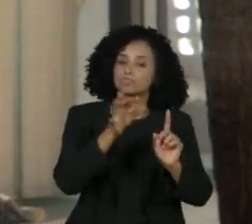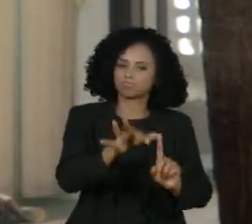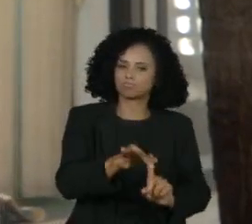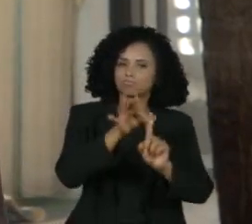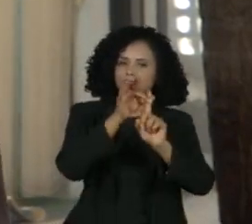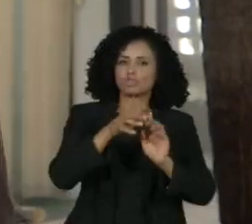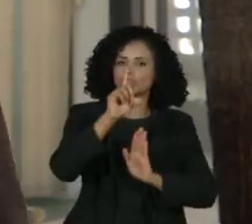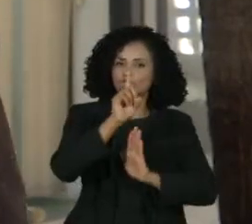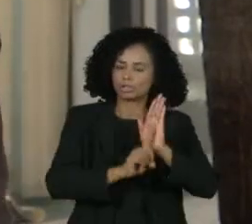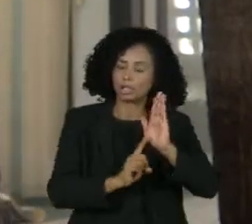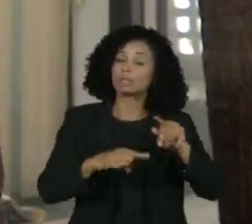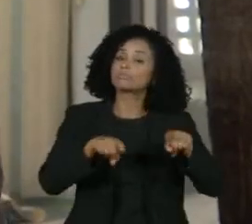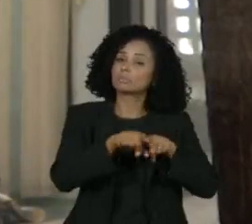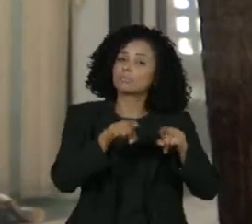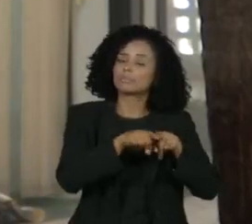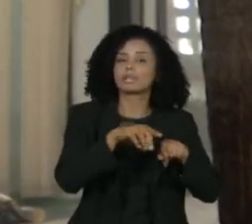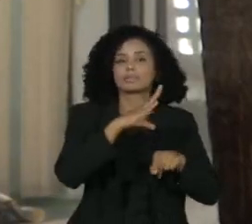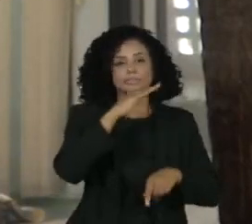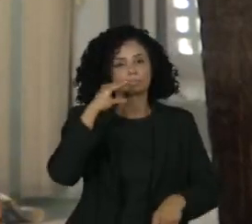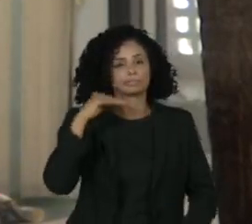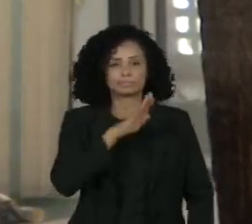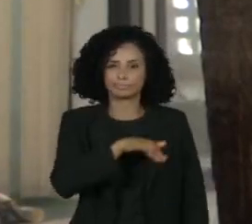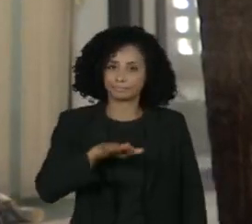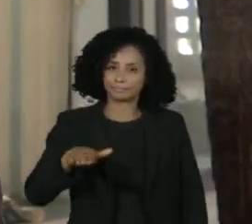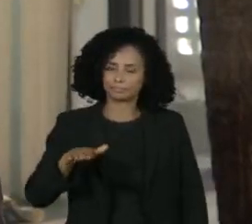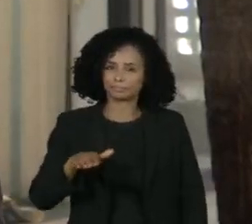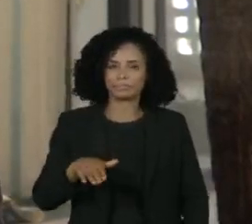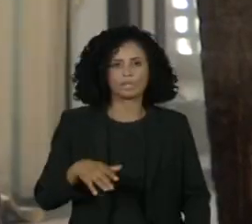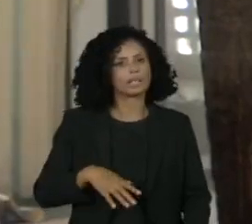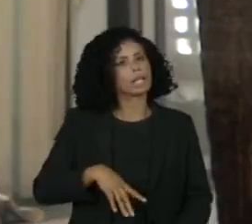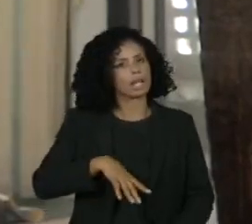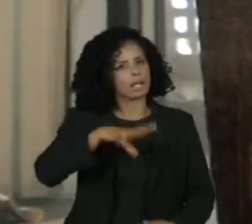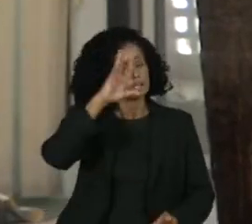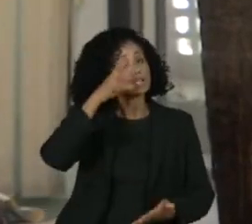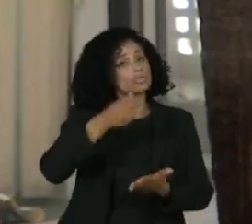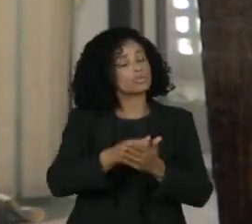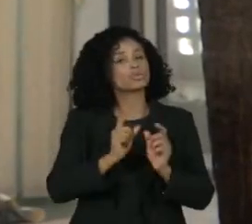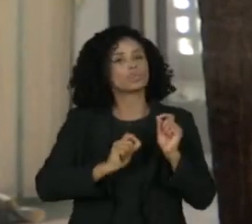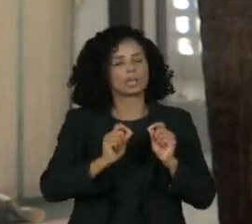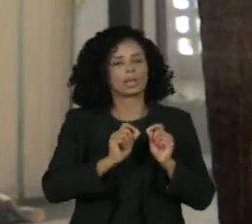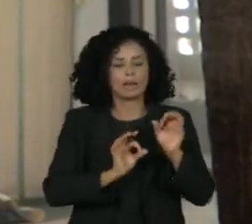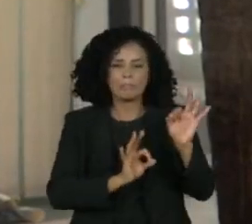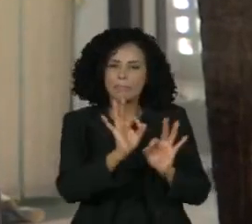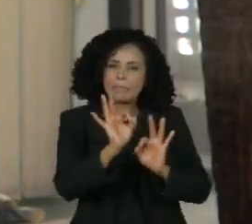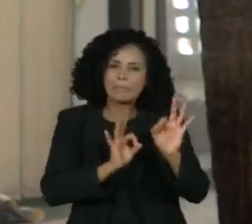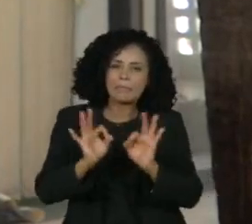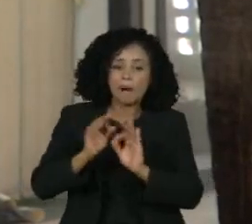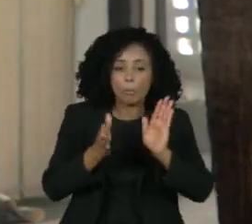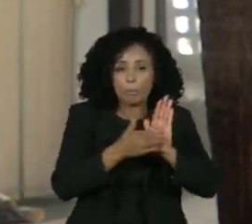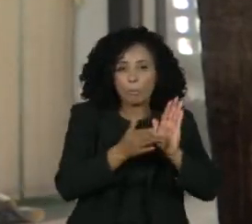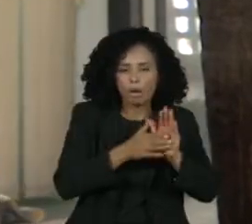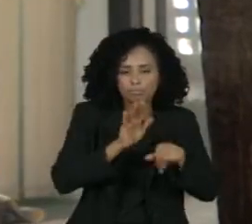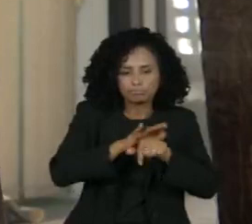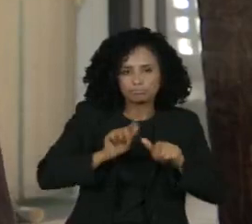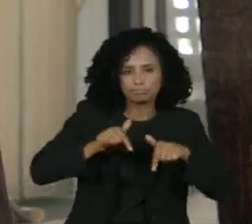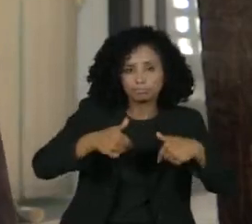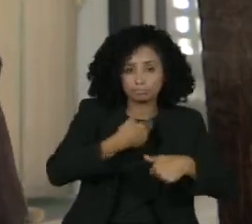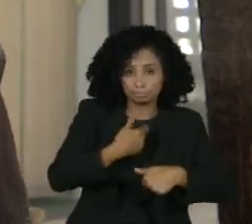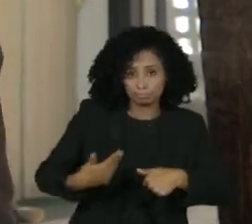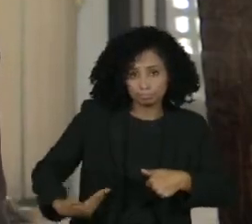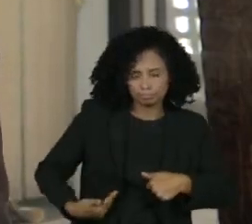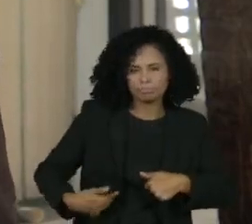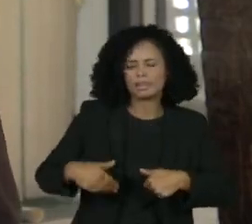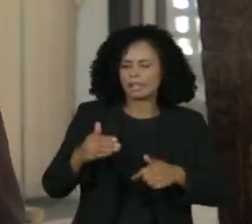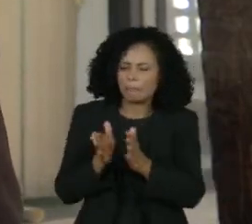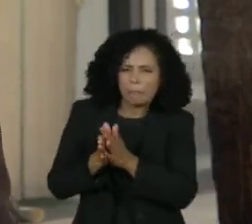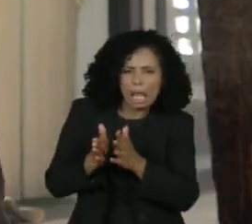direitos da criança e do adolescente. A ideia é elaborar um pacote de propostas de políticas públicas de médio e